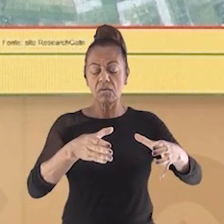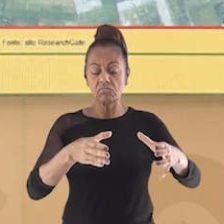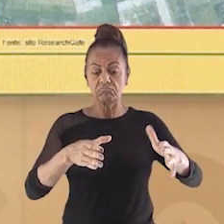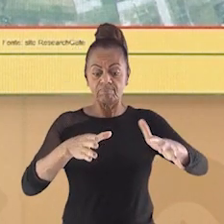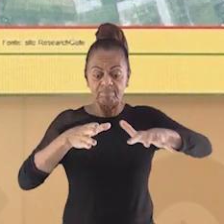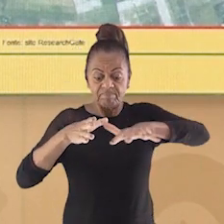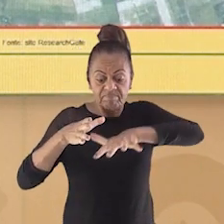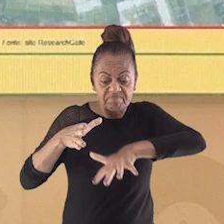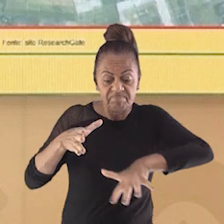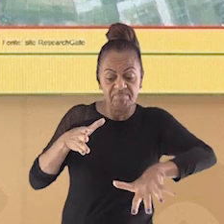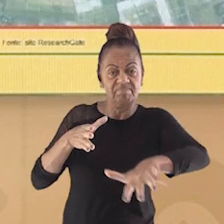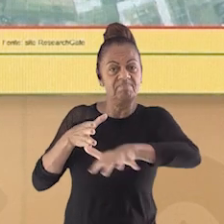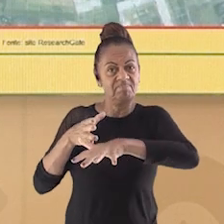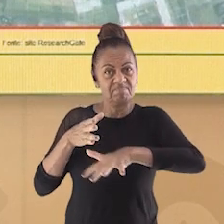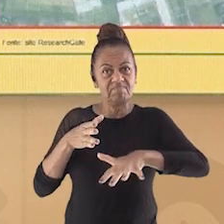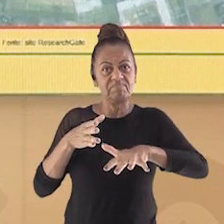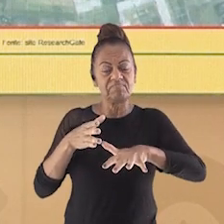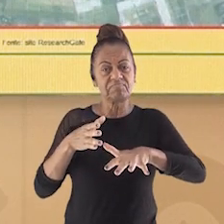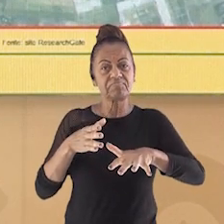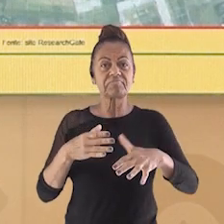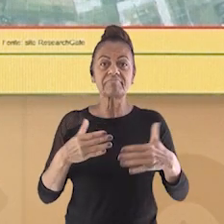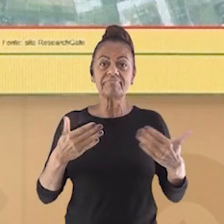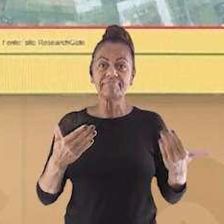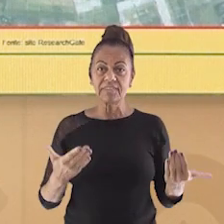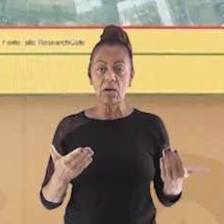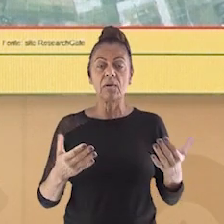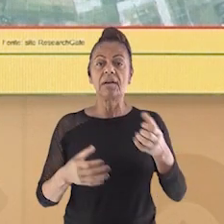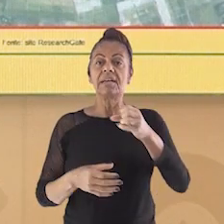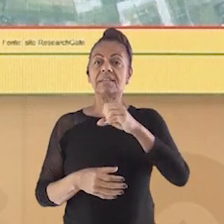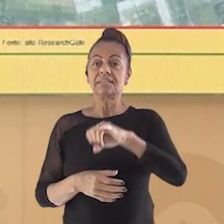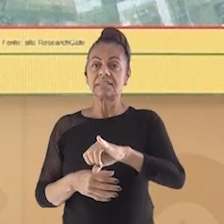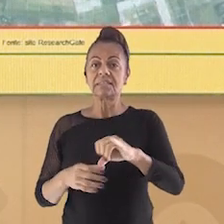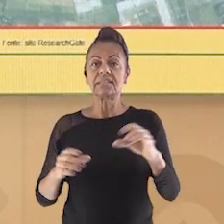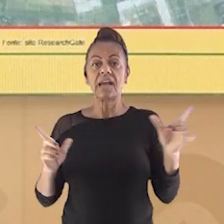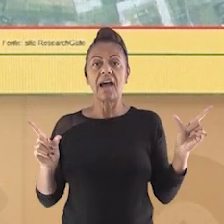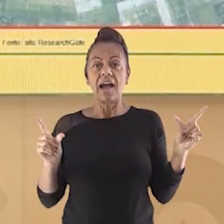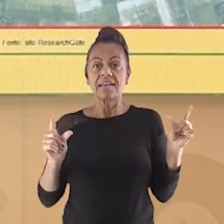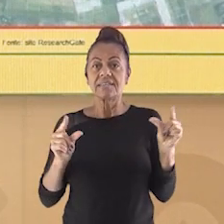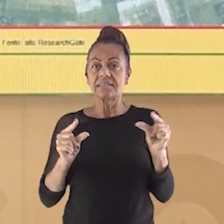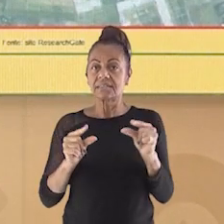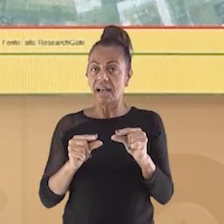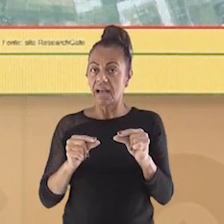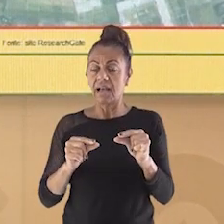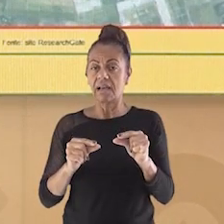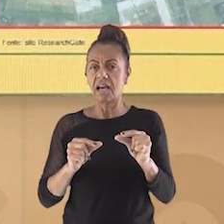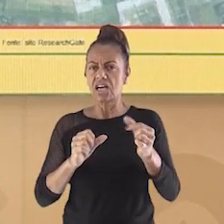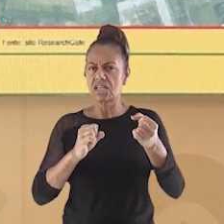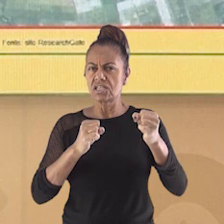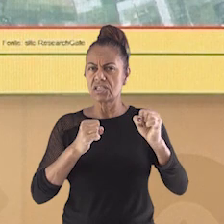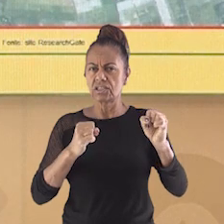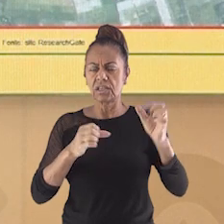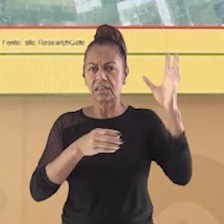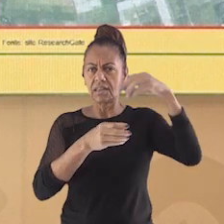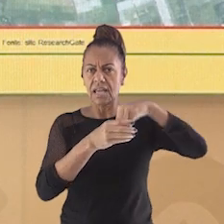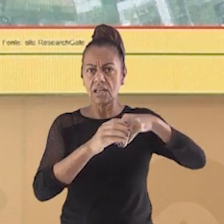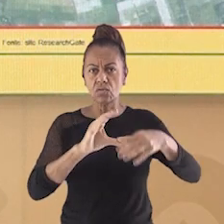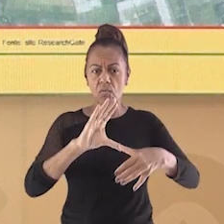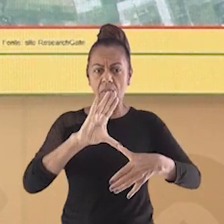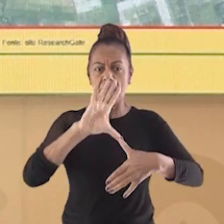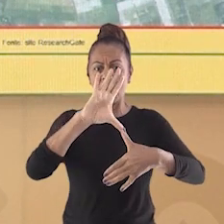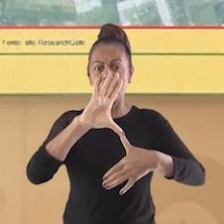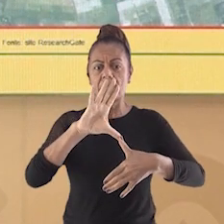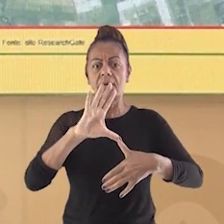falamos de utilizar uma escala grande no mapa, significa que mostra uma área menor de um determinado